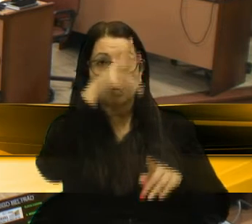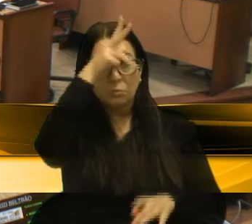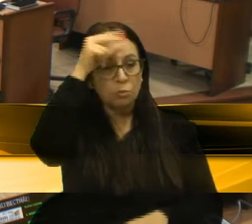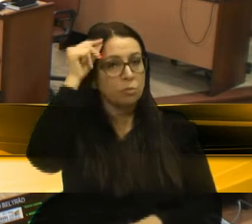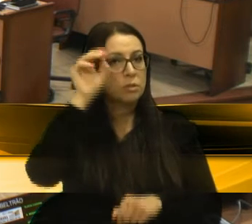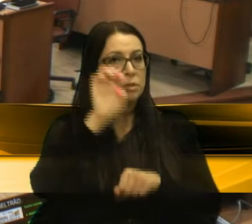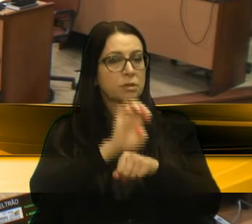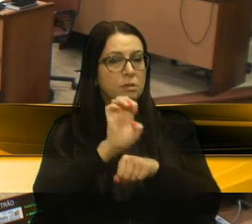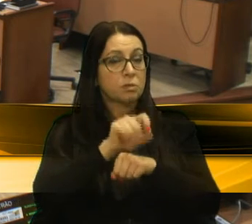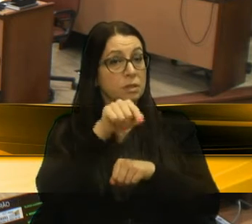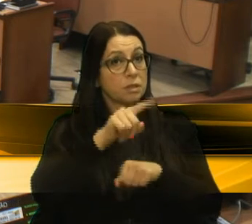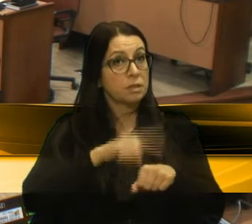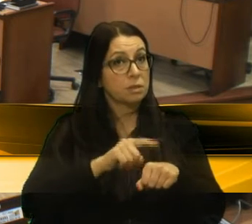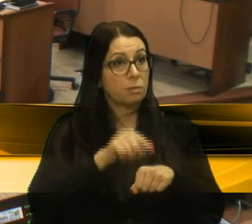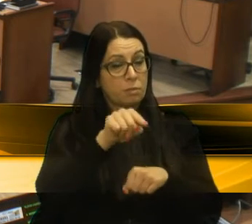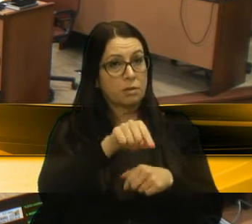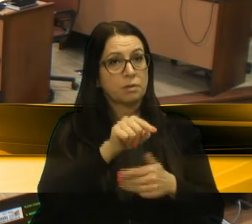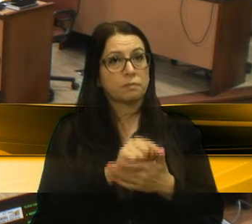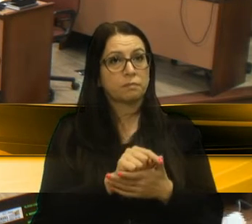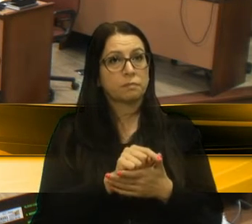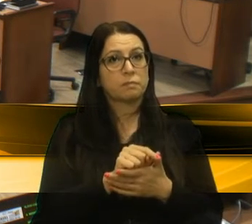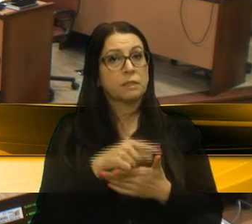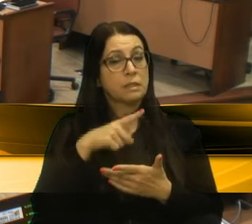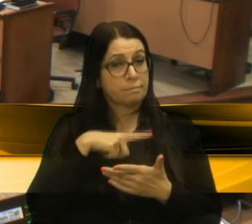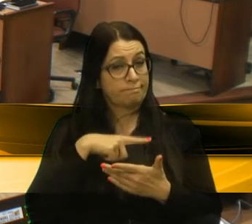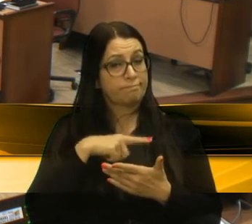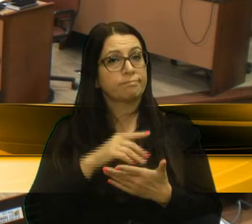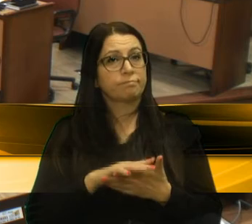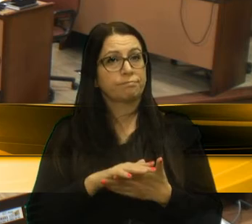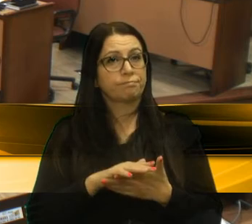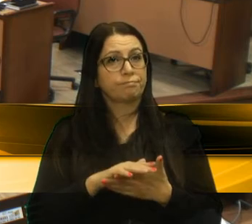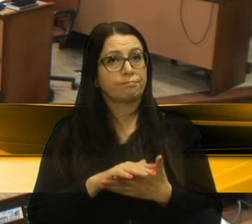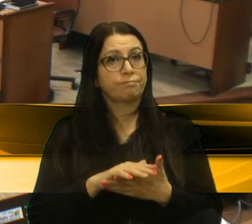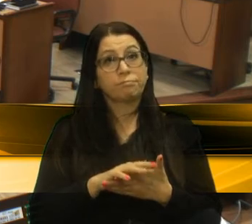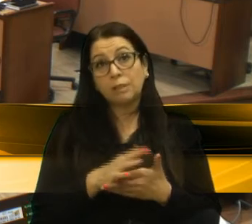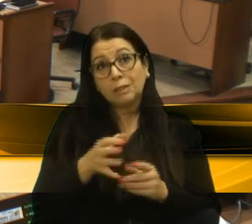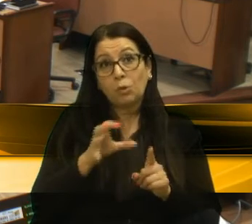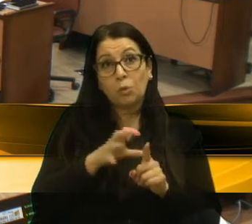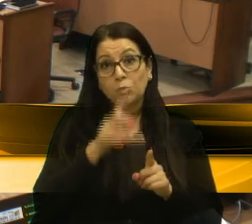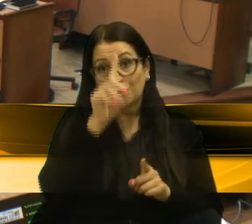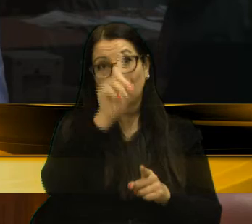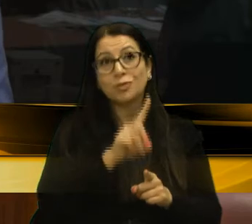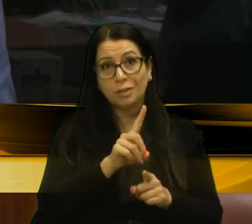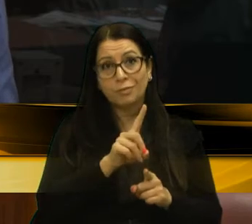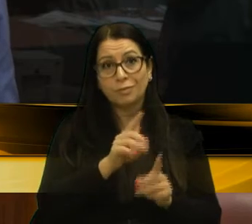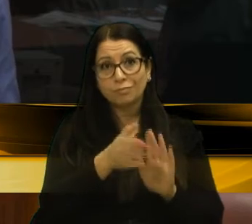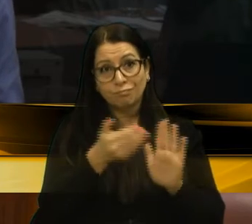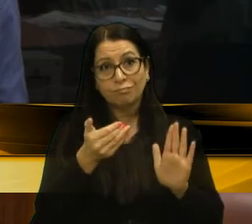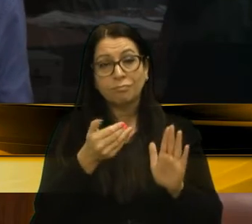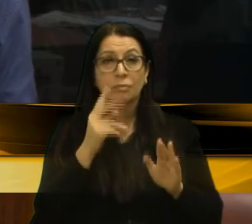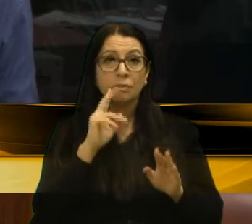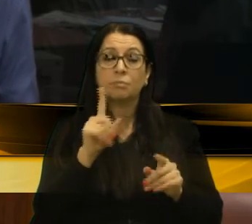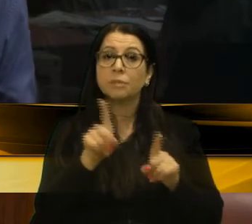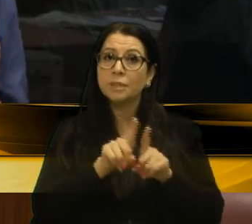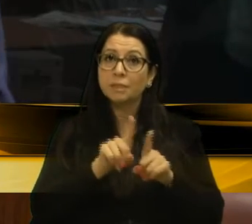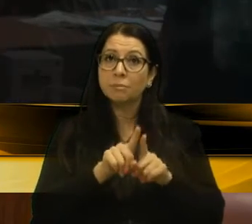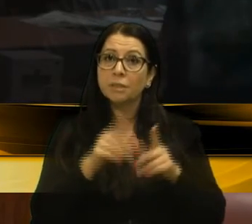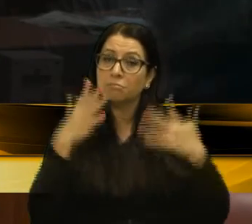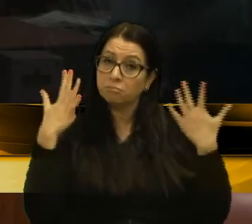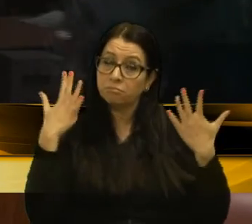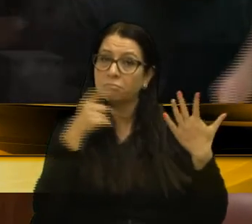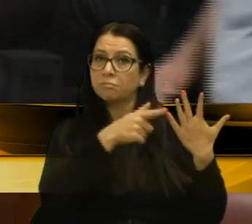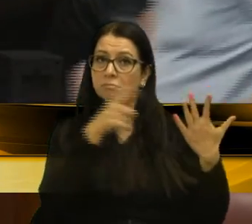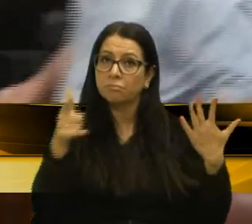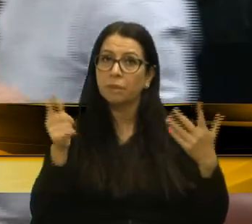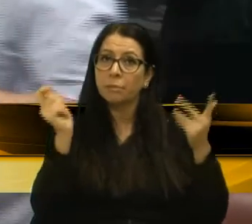e estaduais que, nesse momento, enfrentam esse ataque aos seus direitos, mas, ao mesmo tempo, parabenizá-los